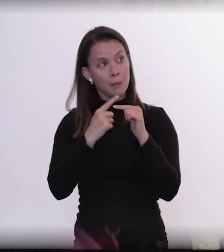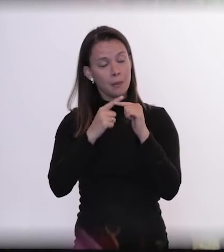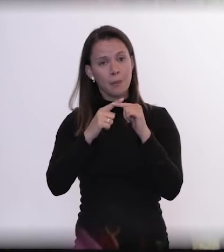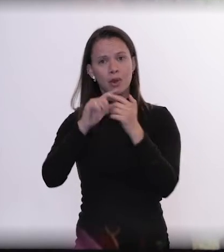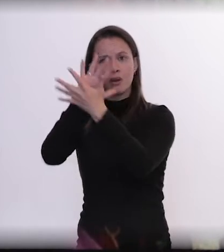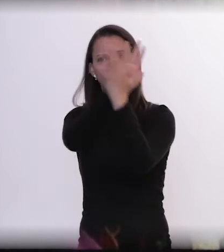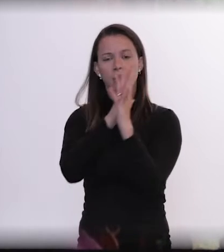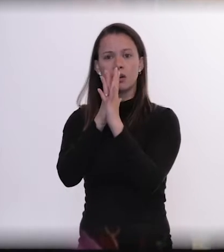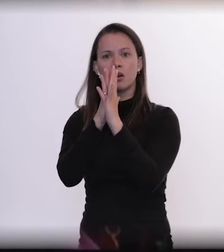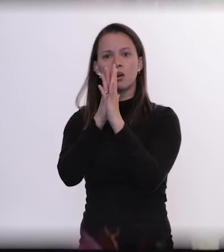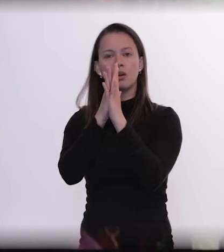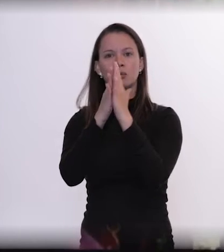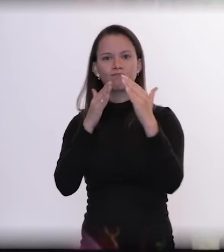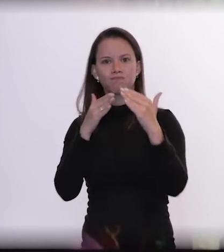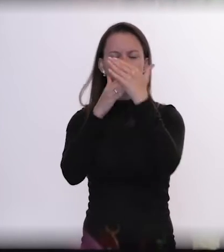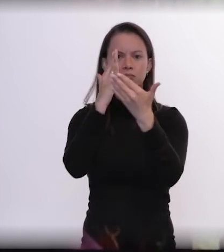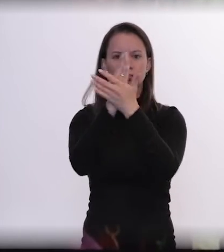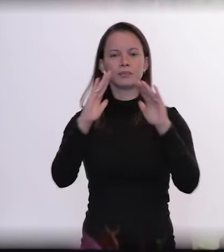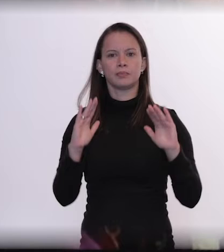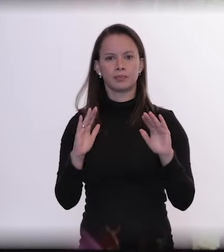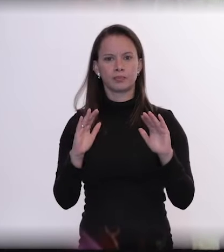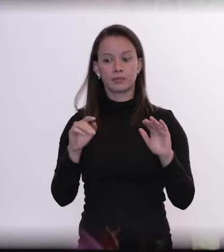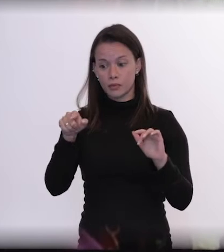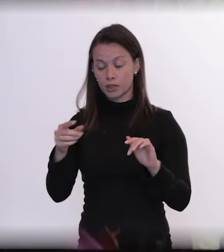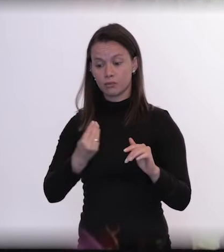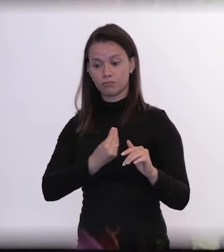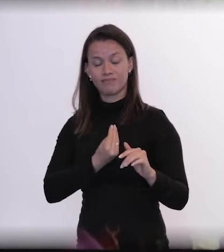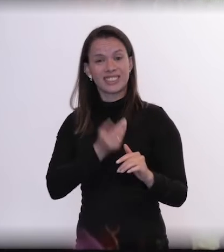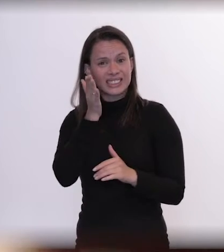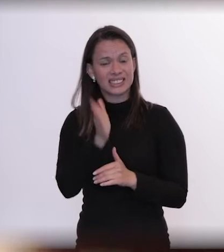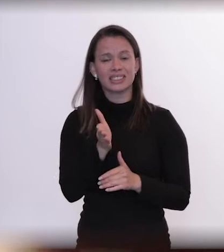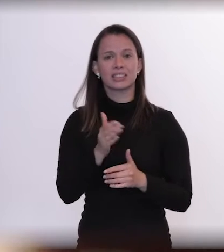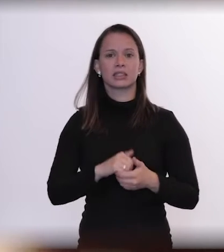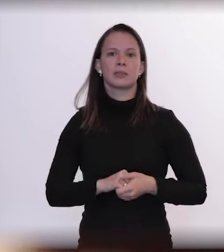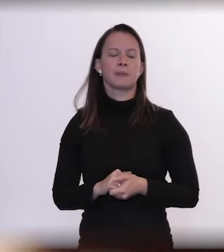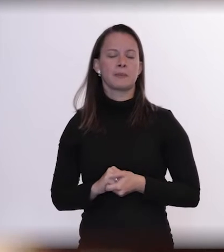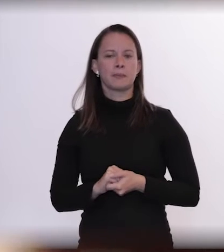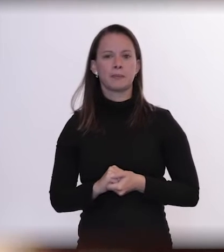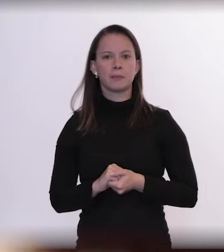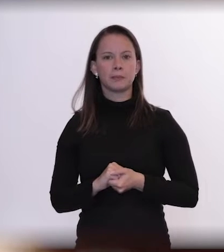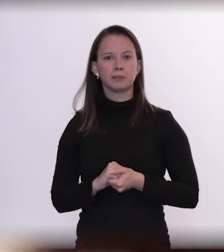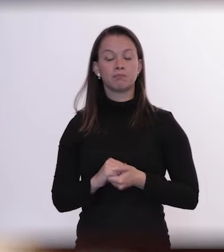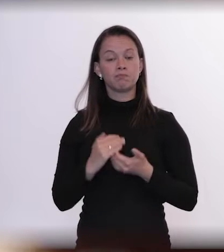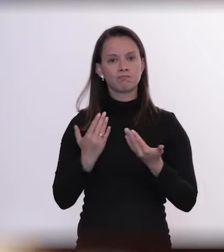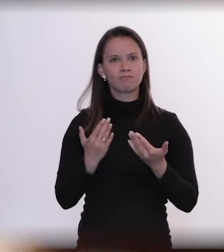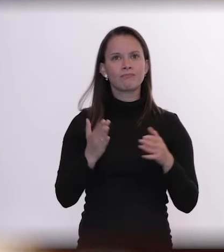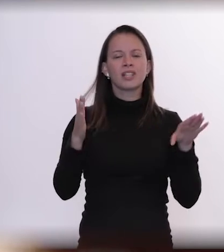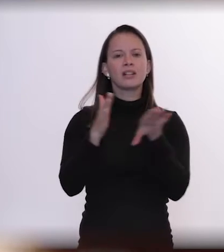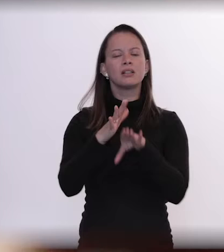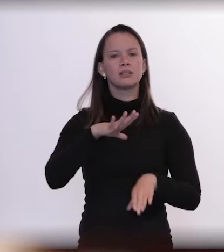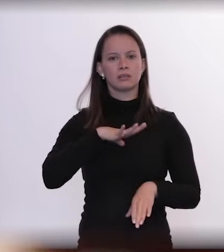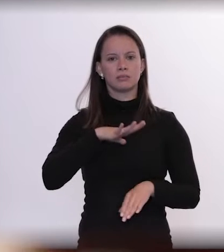destruição do mundo onde eles vão viver, onde eles já estão vivendo. Aí a gente chega em Altamira.